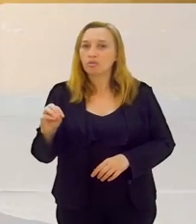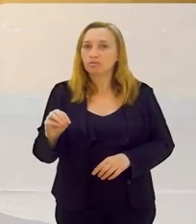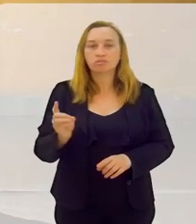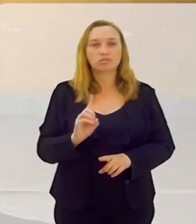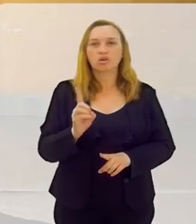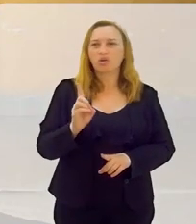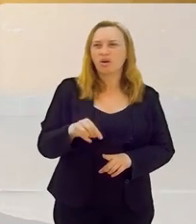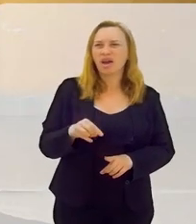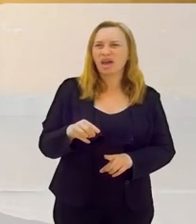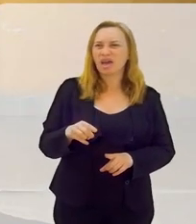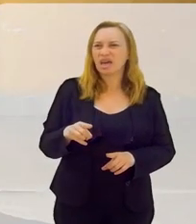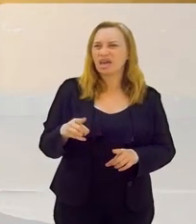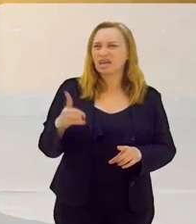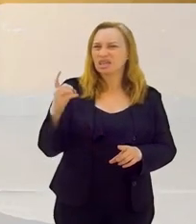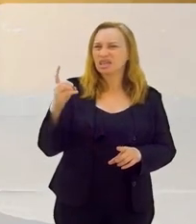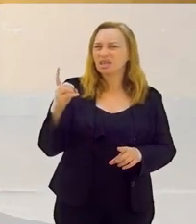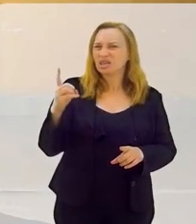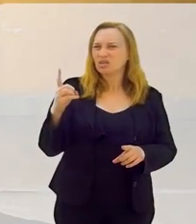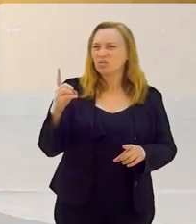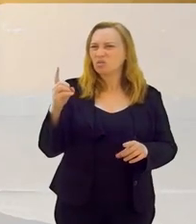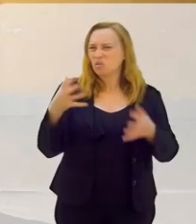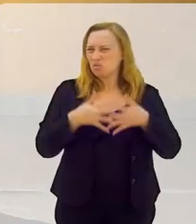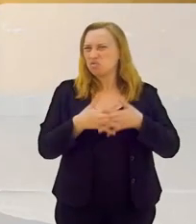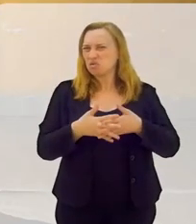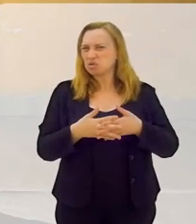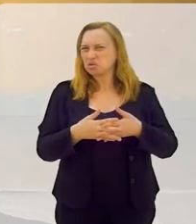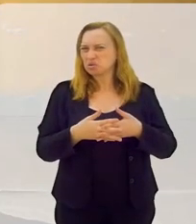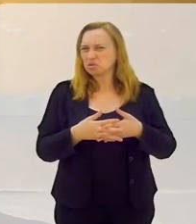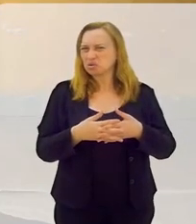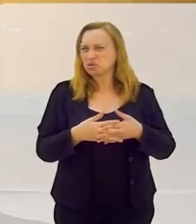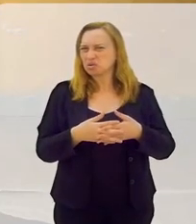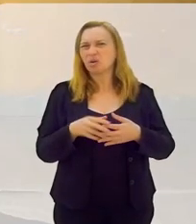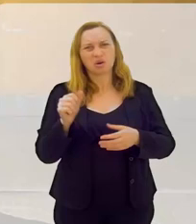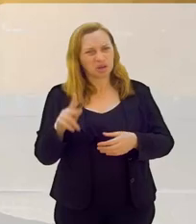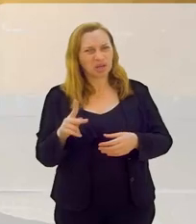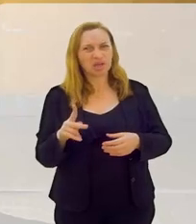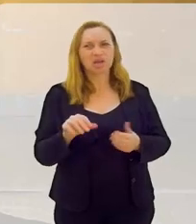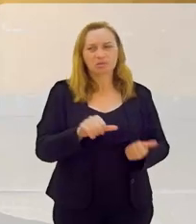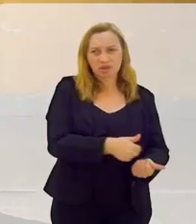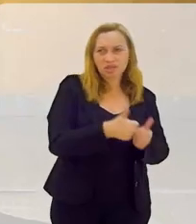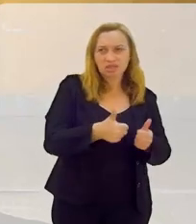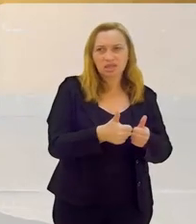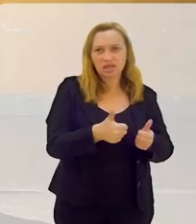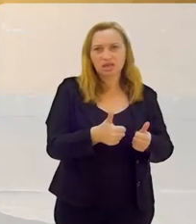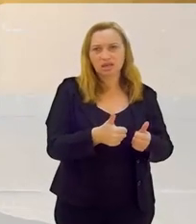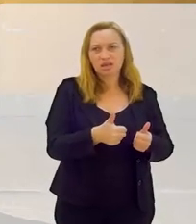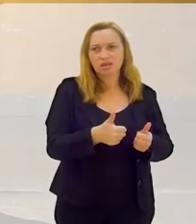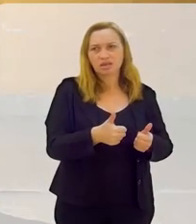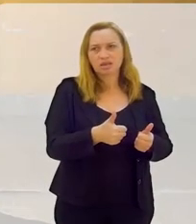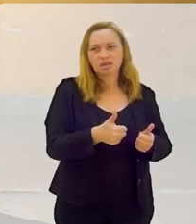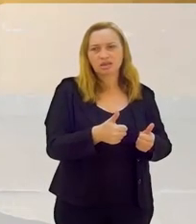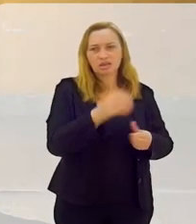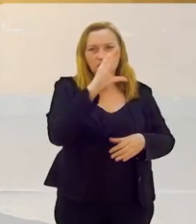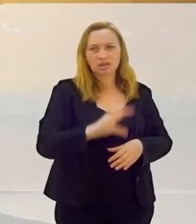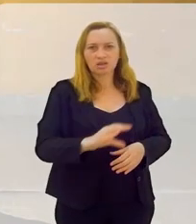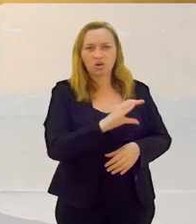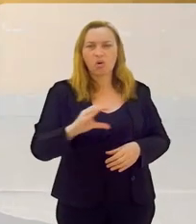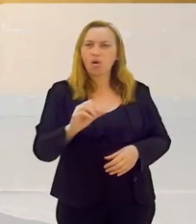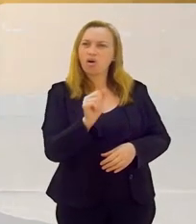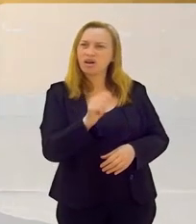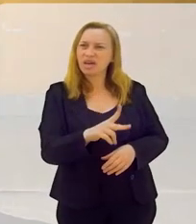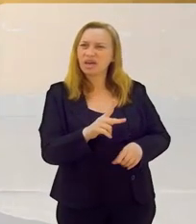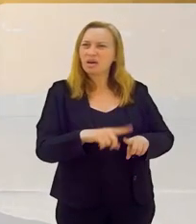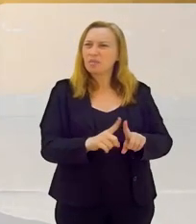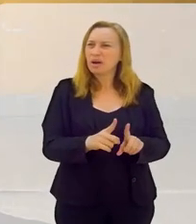Não é meio dúbio isso? Tipo assim, se você, ok, batizei, que eu gostaria de batizar na igreja católica,